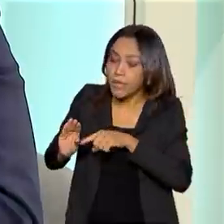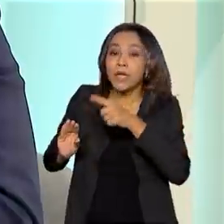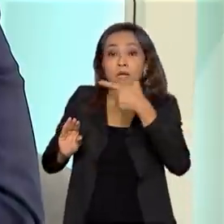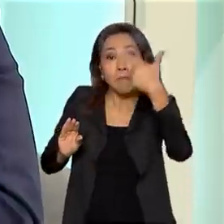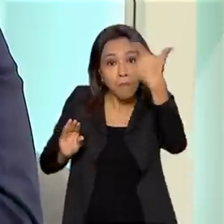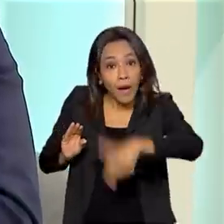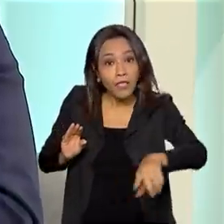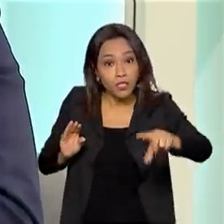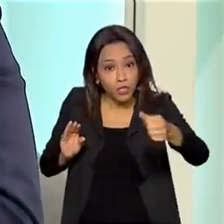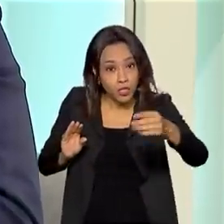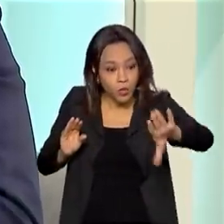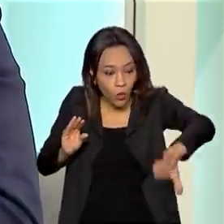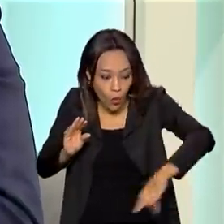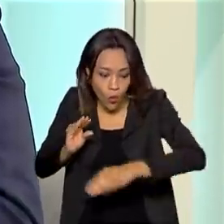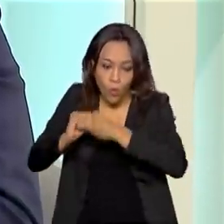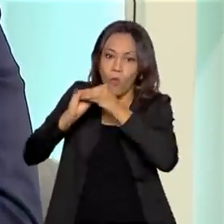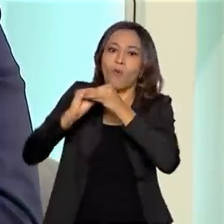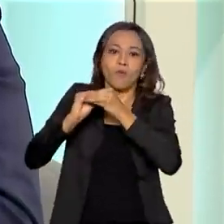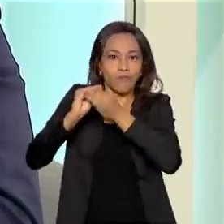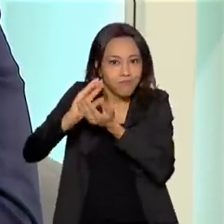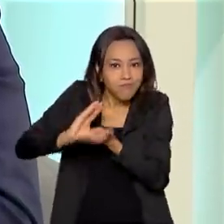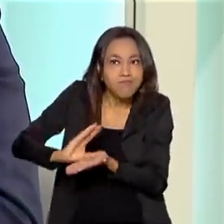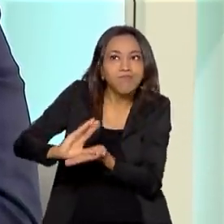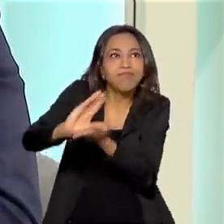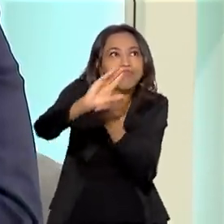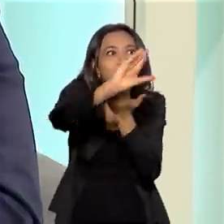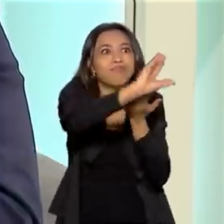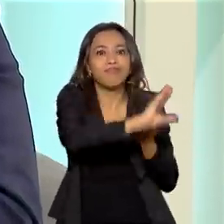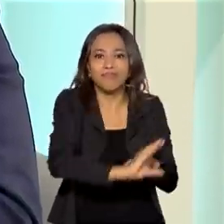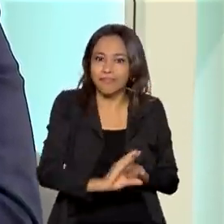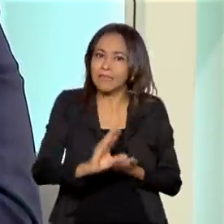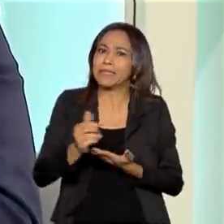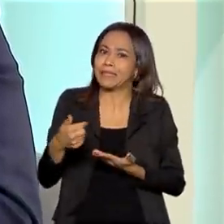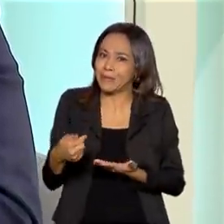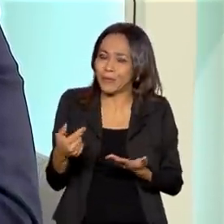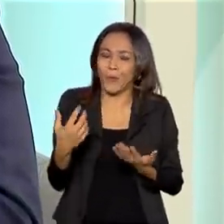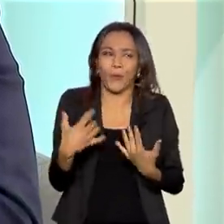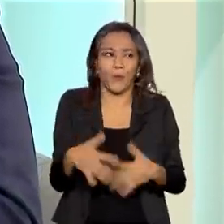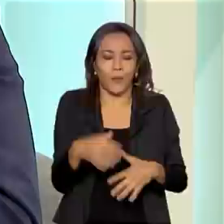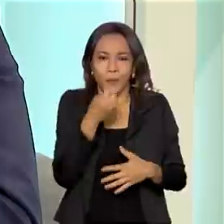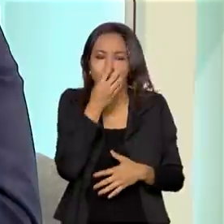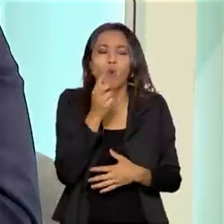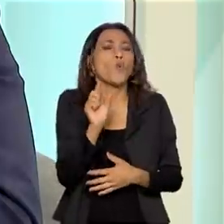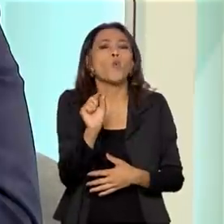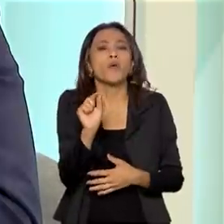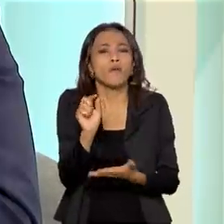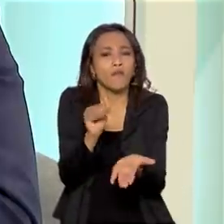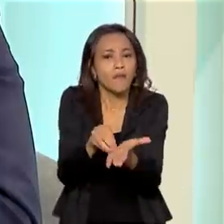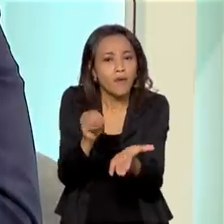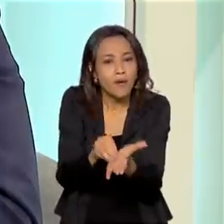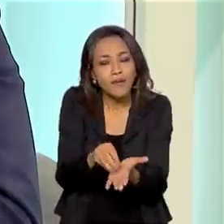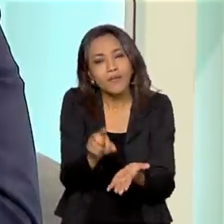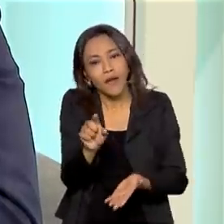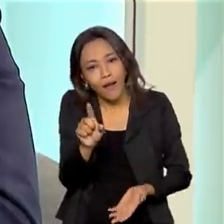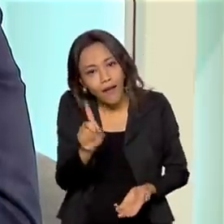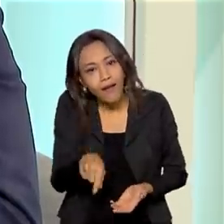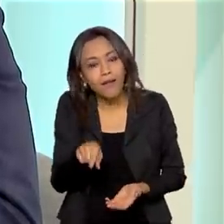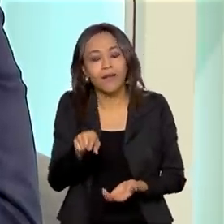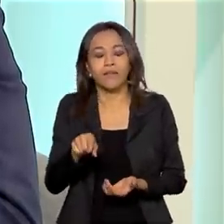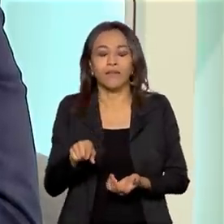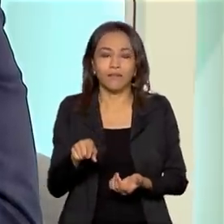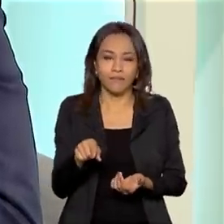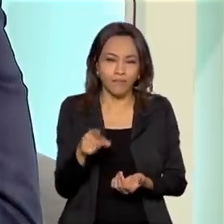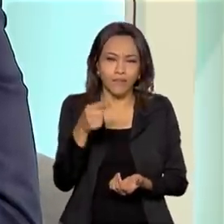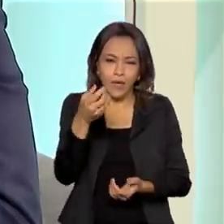complementação financeira, sem dúvida alguma. O que falta um pouco é o desenvolvimento da